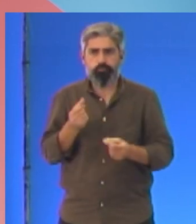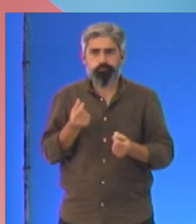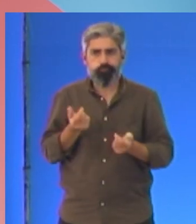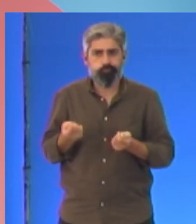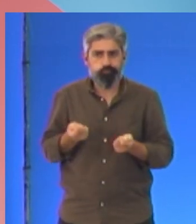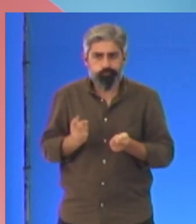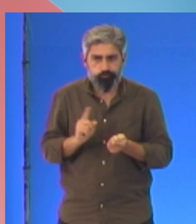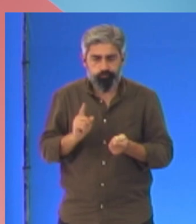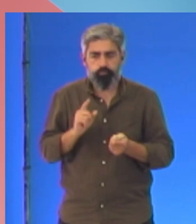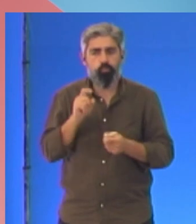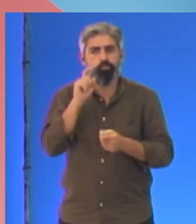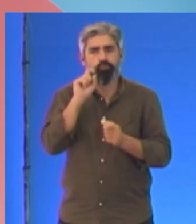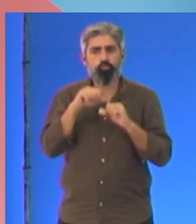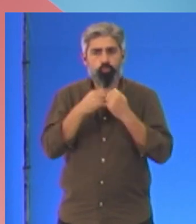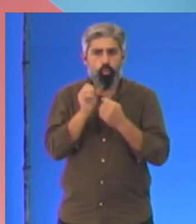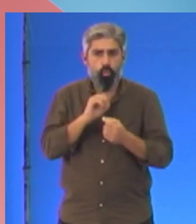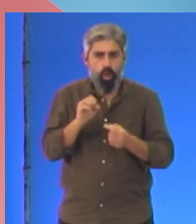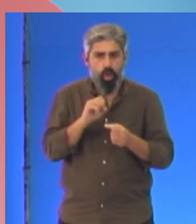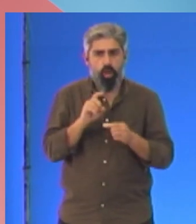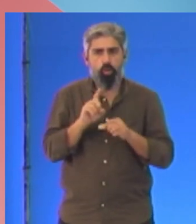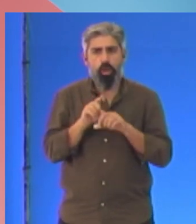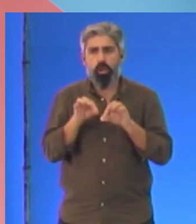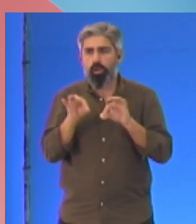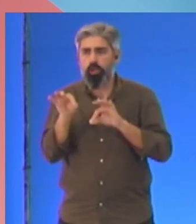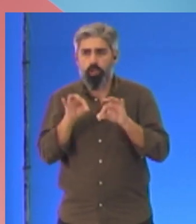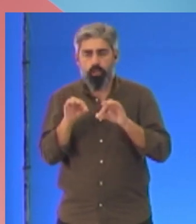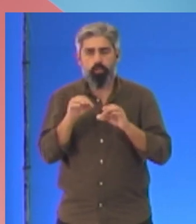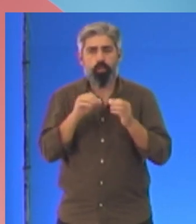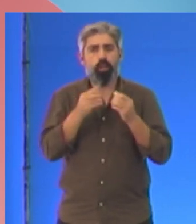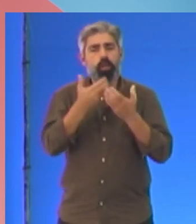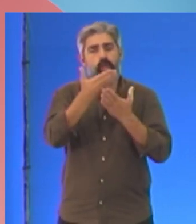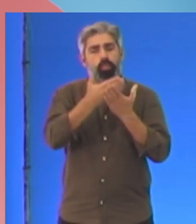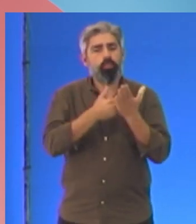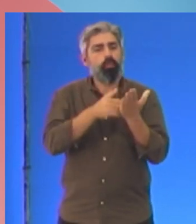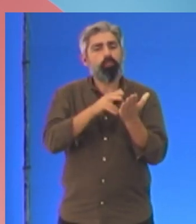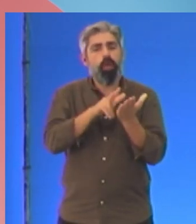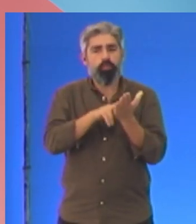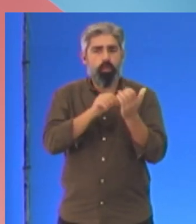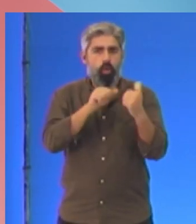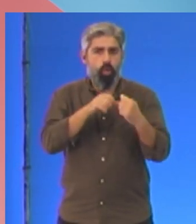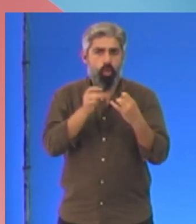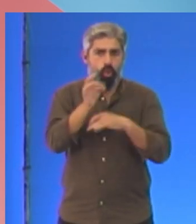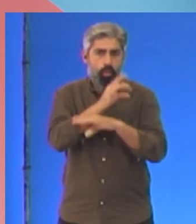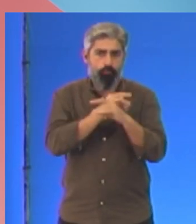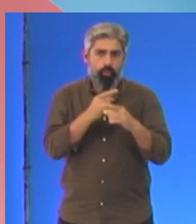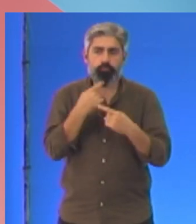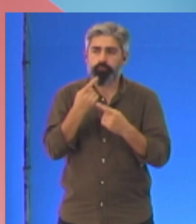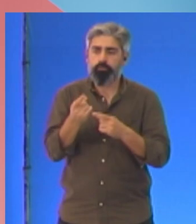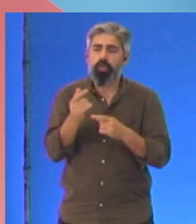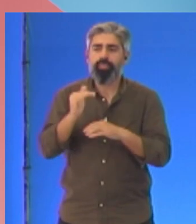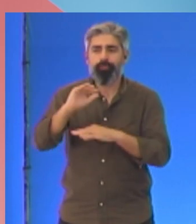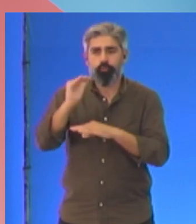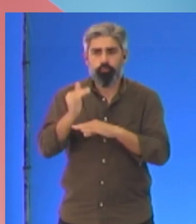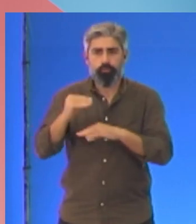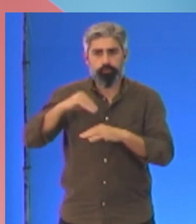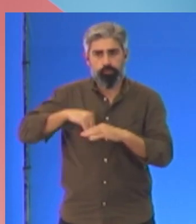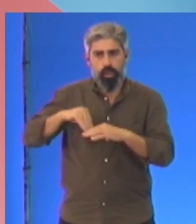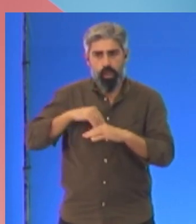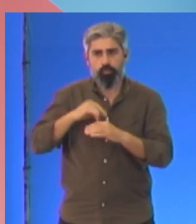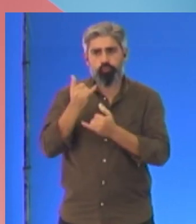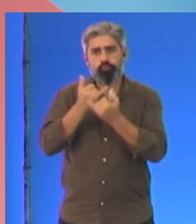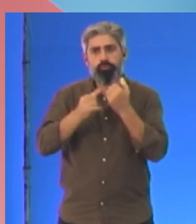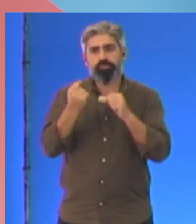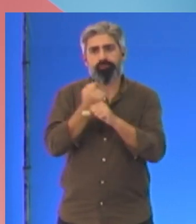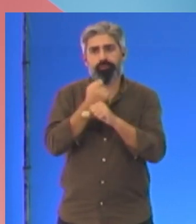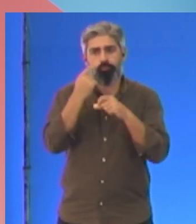armadilhas, como aquelas dos tratados europeus, que impõem aos povos a diminuição dos salários e a substituição dos serviços